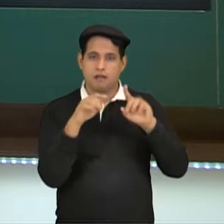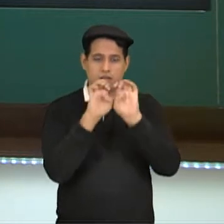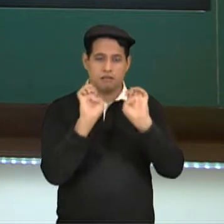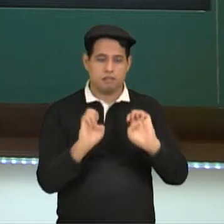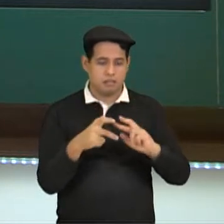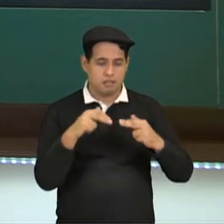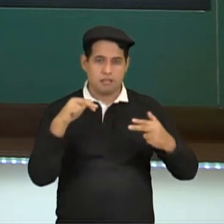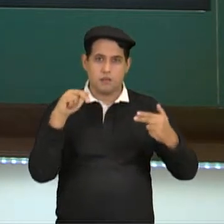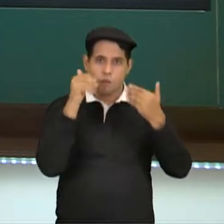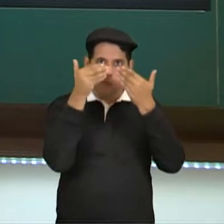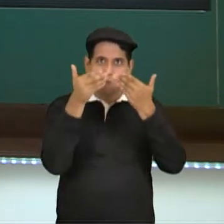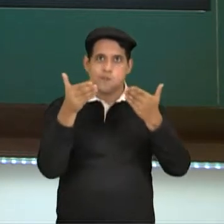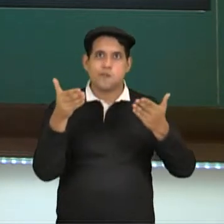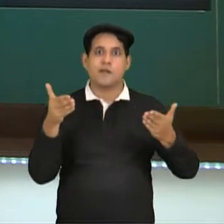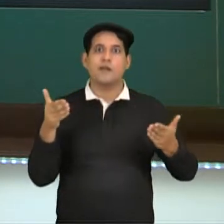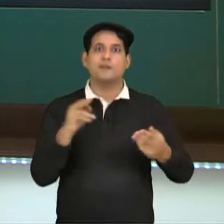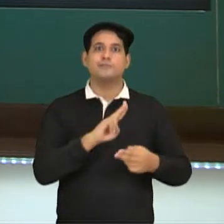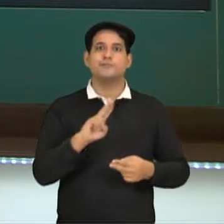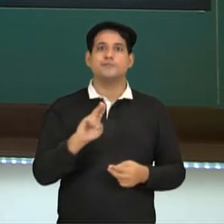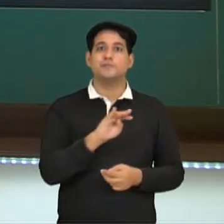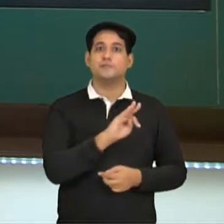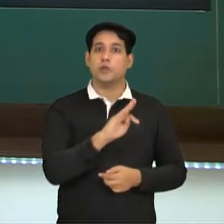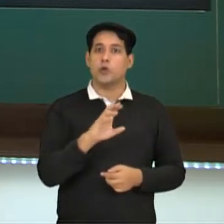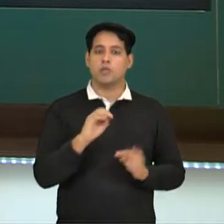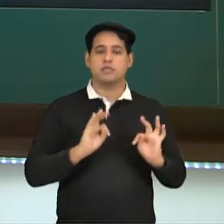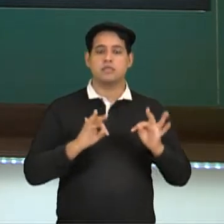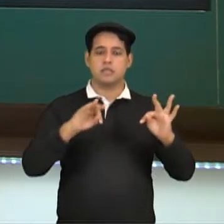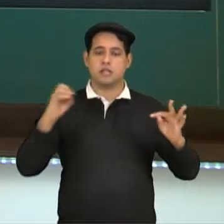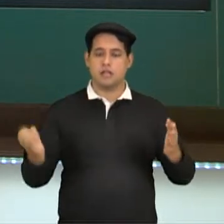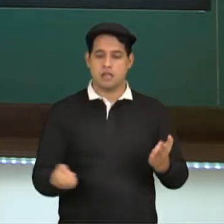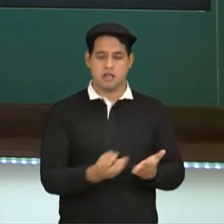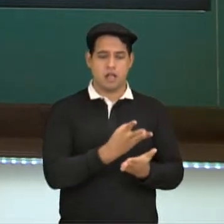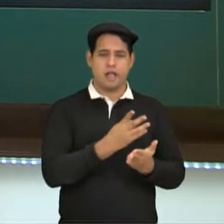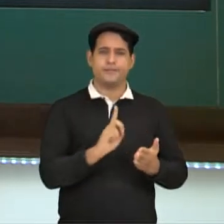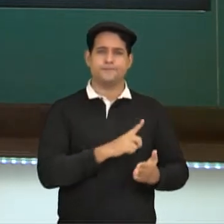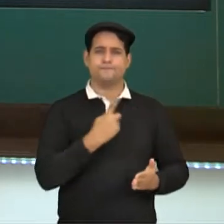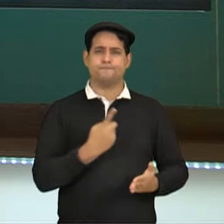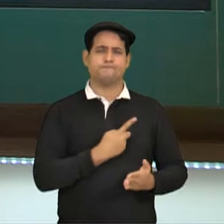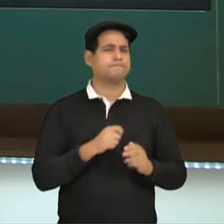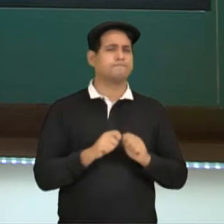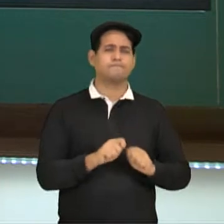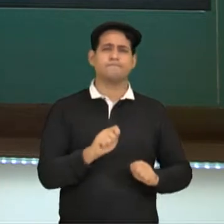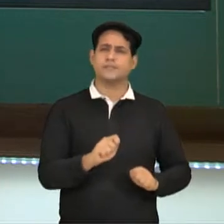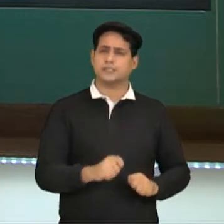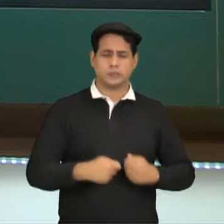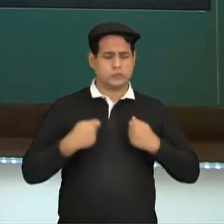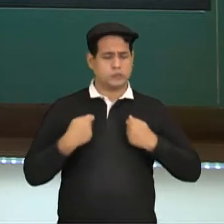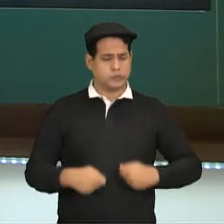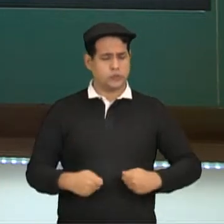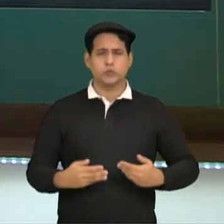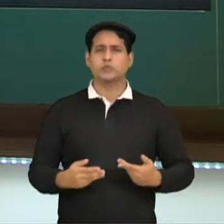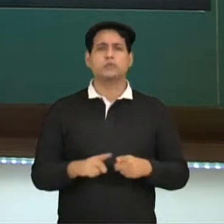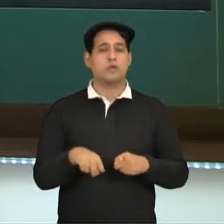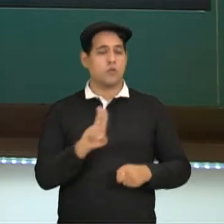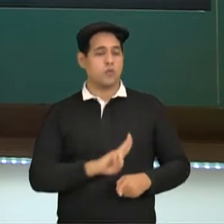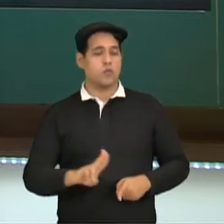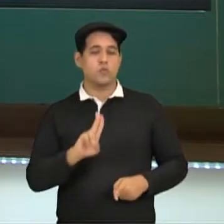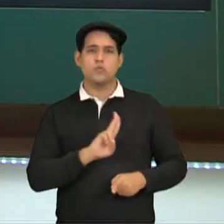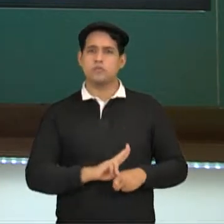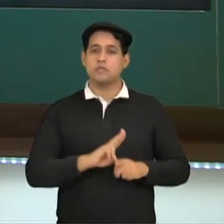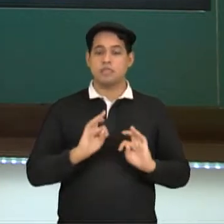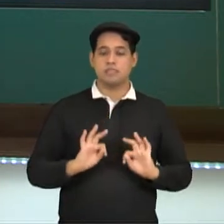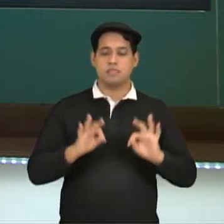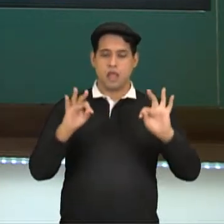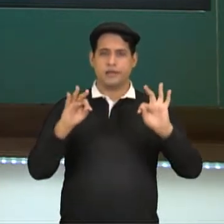portas, porque a gente chama de biotecnologia moderna. A gente é capaz, então, de fazer hoje aplicações de